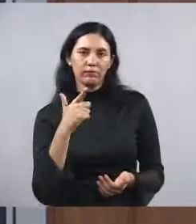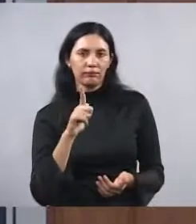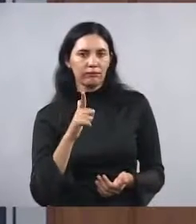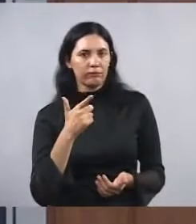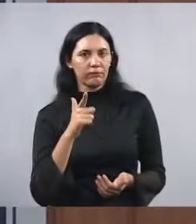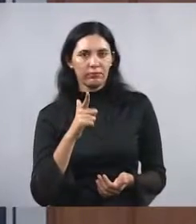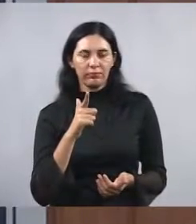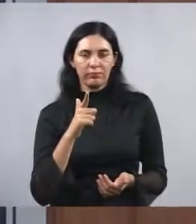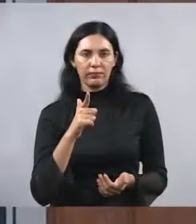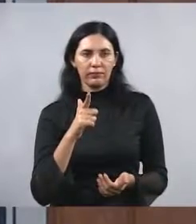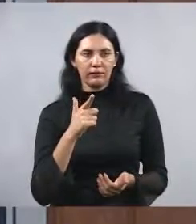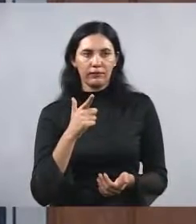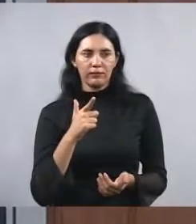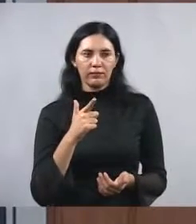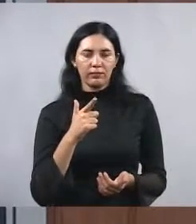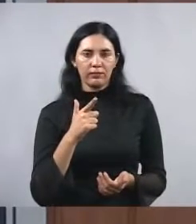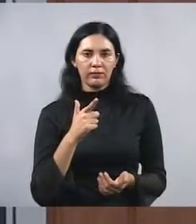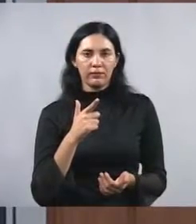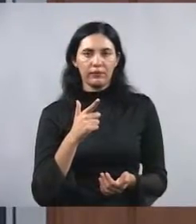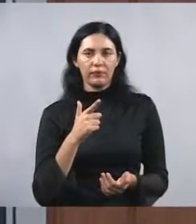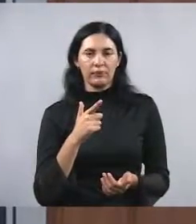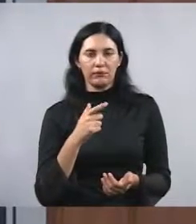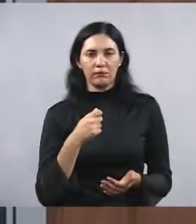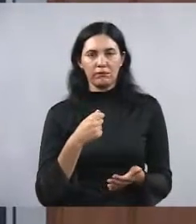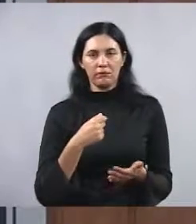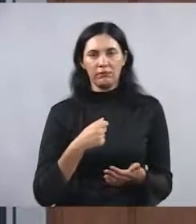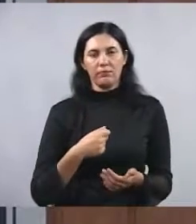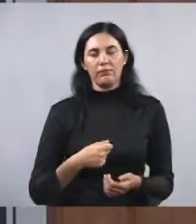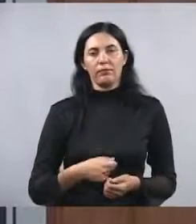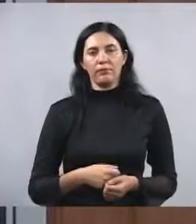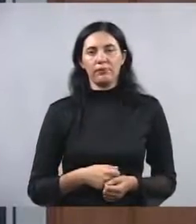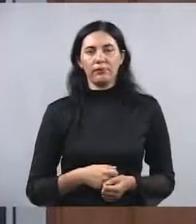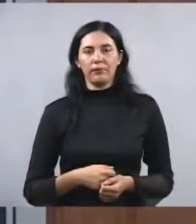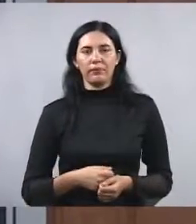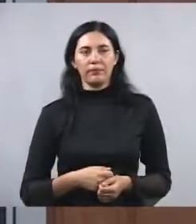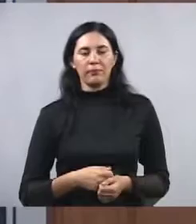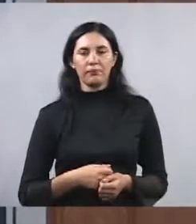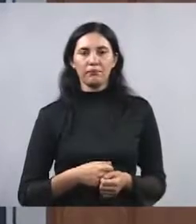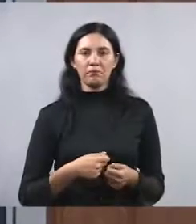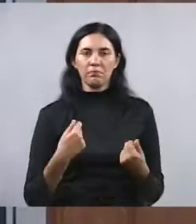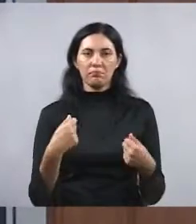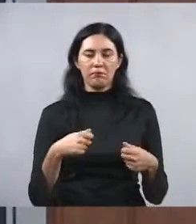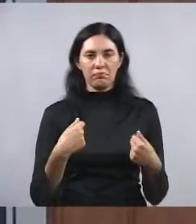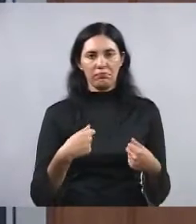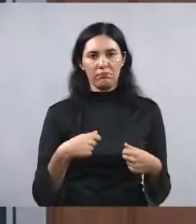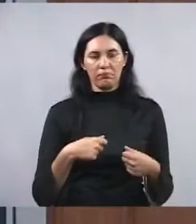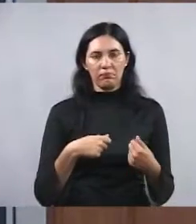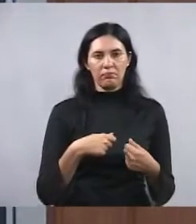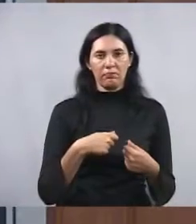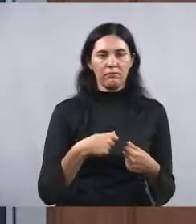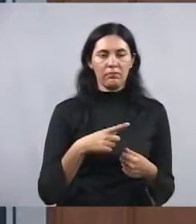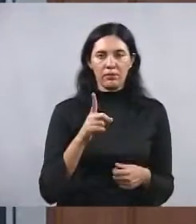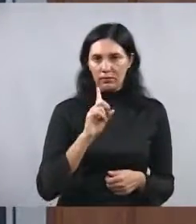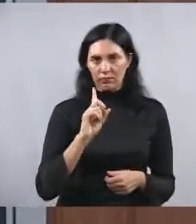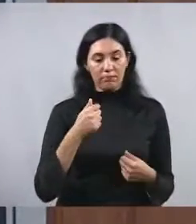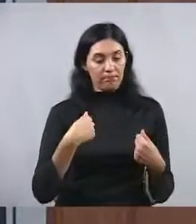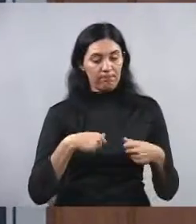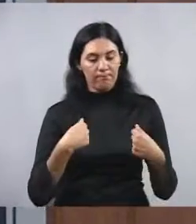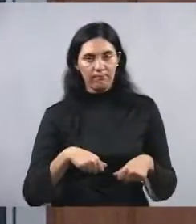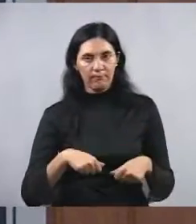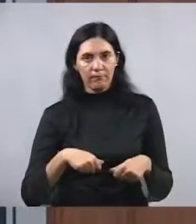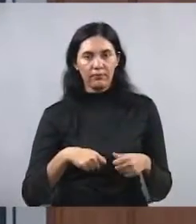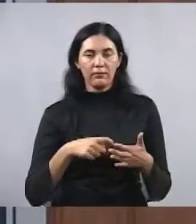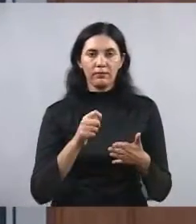necessidade do município contratar uma empresa terceirizada para, eu estou colocando aqui,